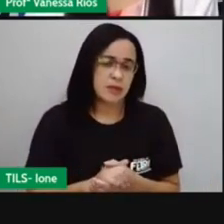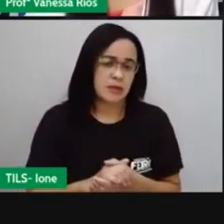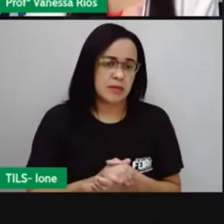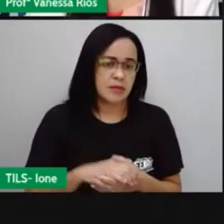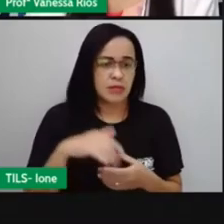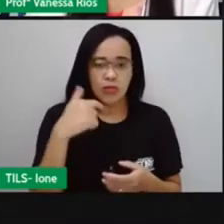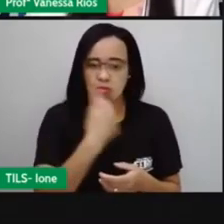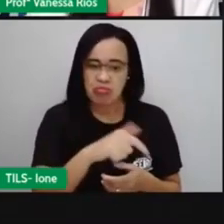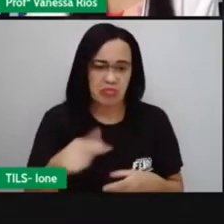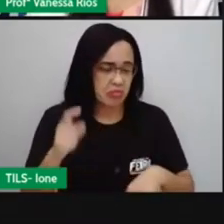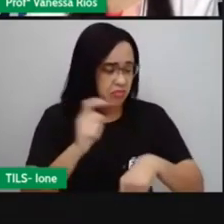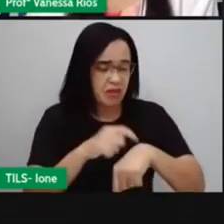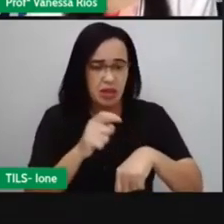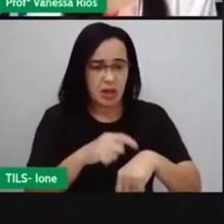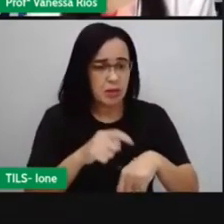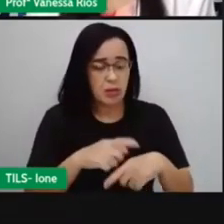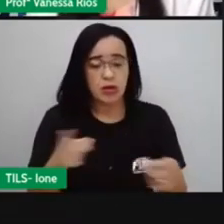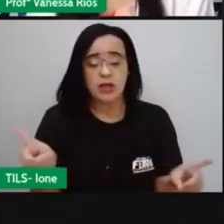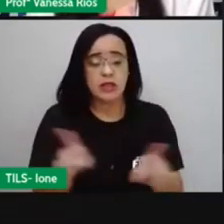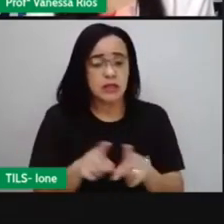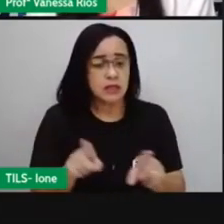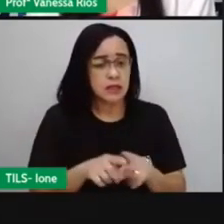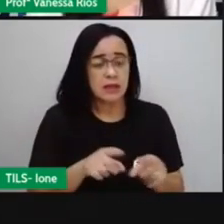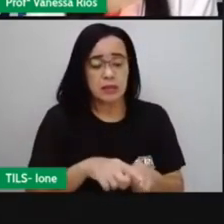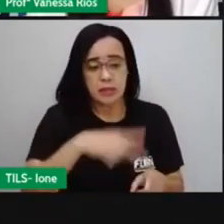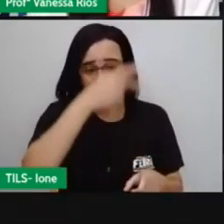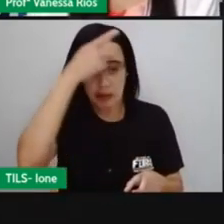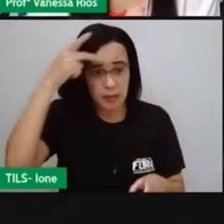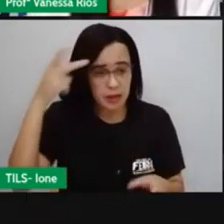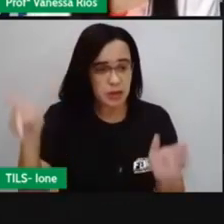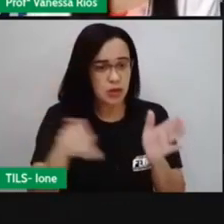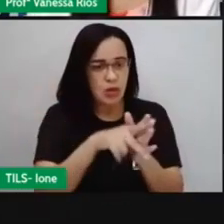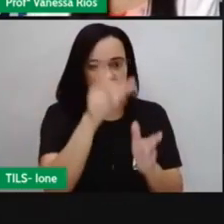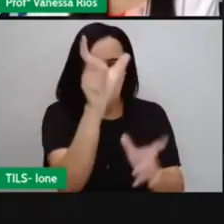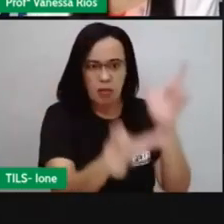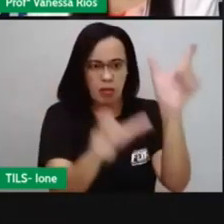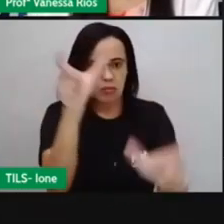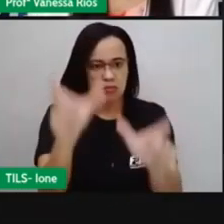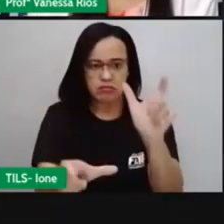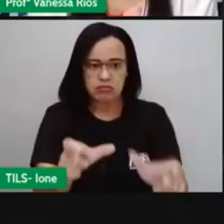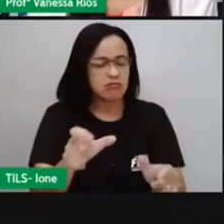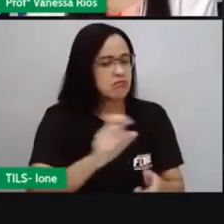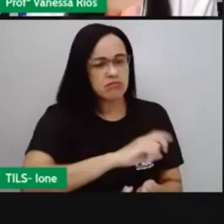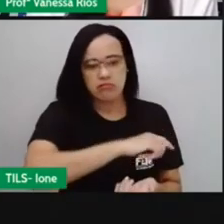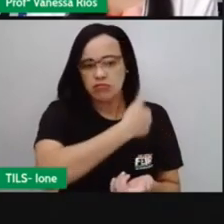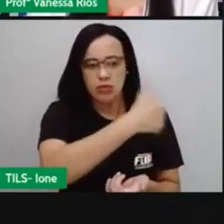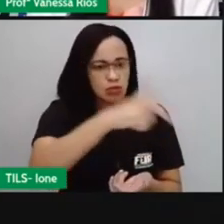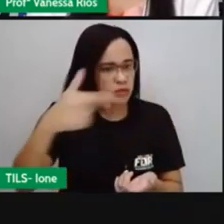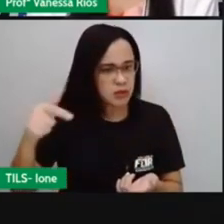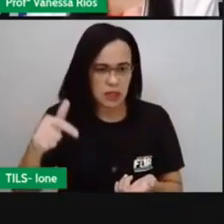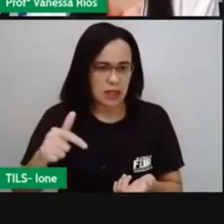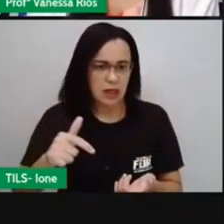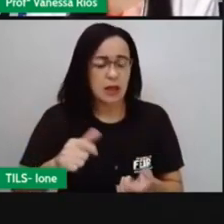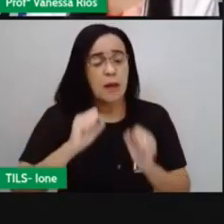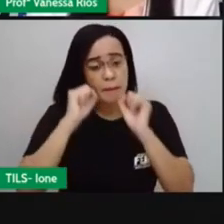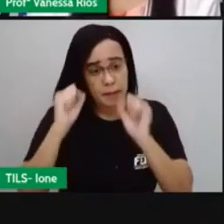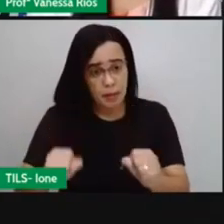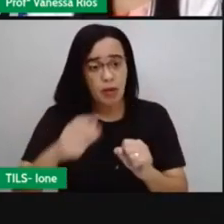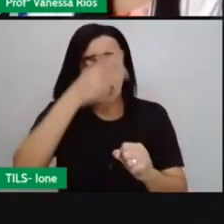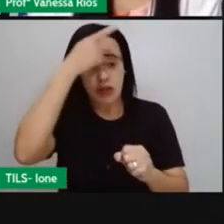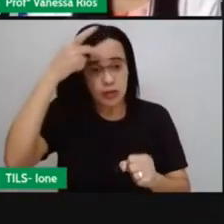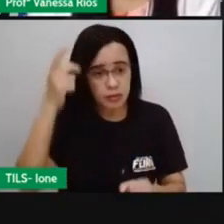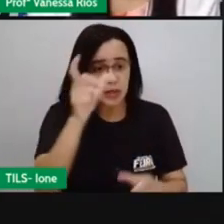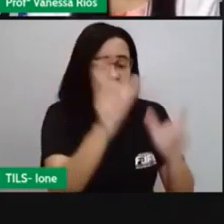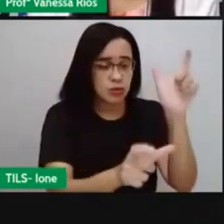fazem referências a um personagem específico. Podem estar falando aí de vários tipos de pessoas. Vários tipos de